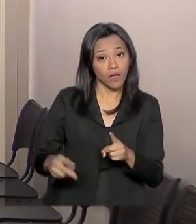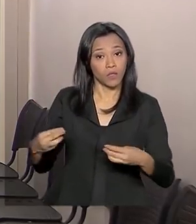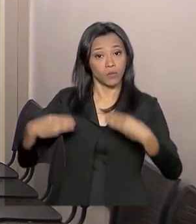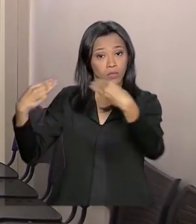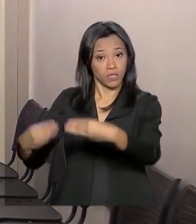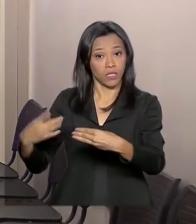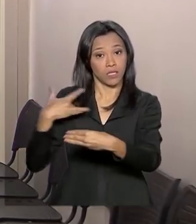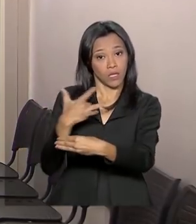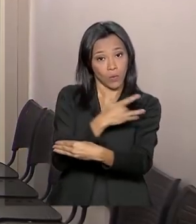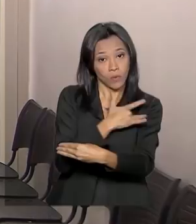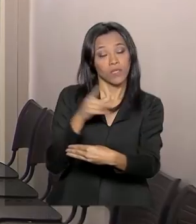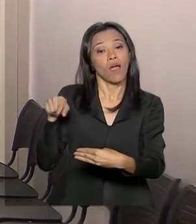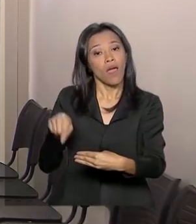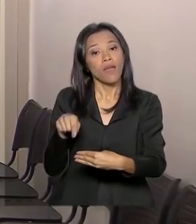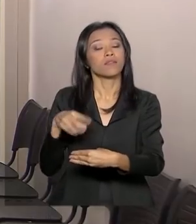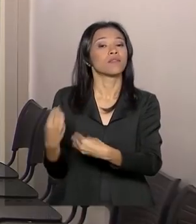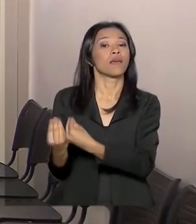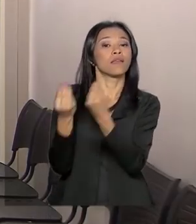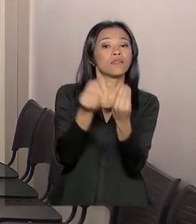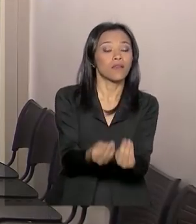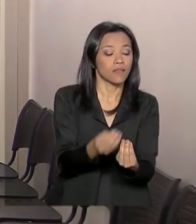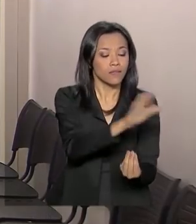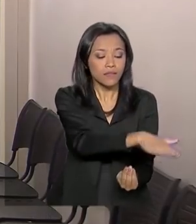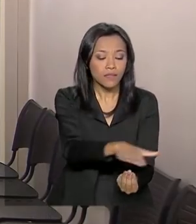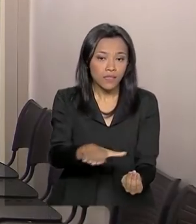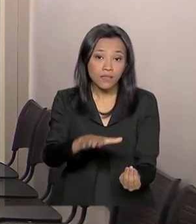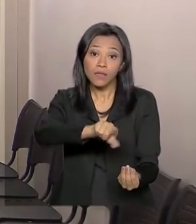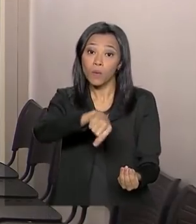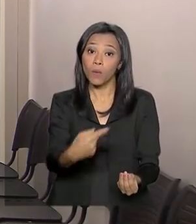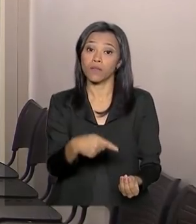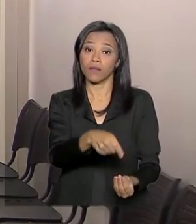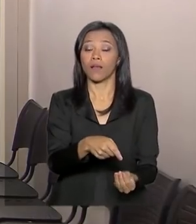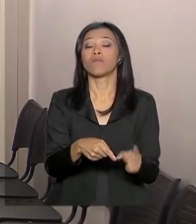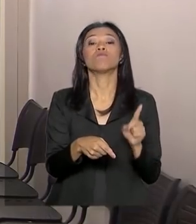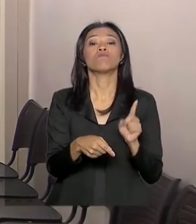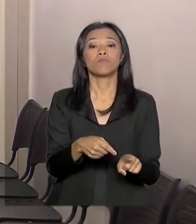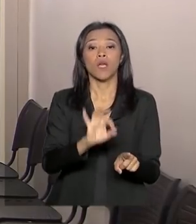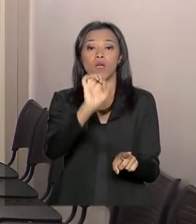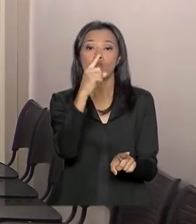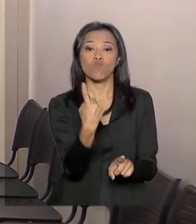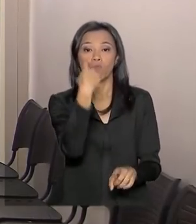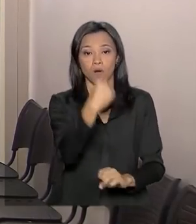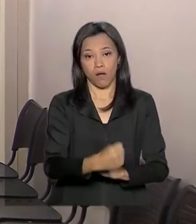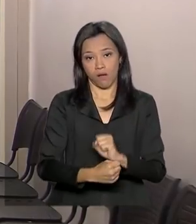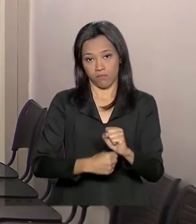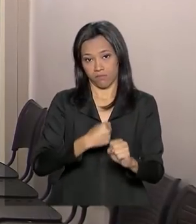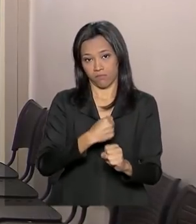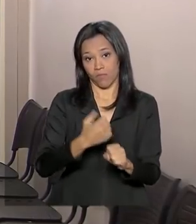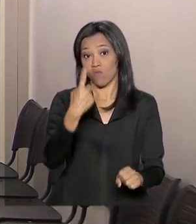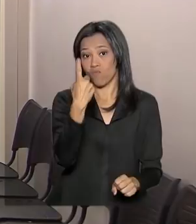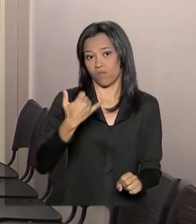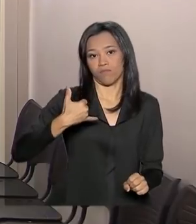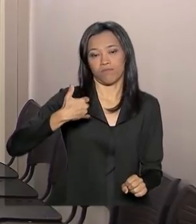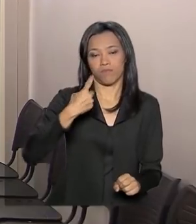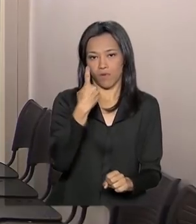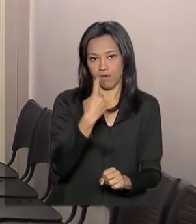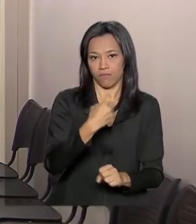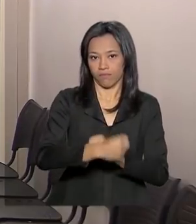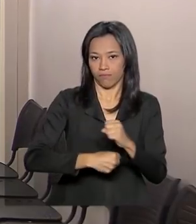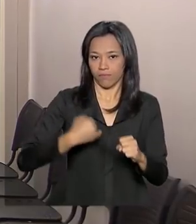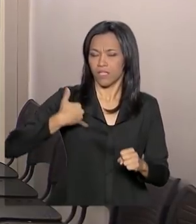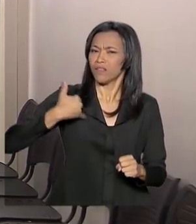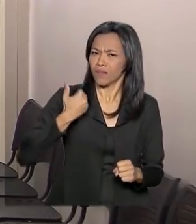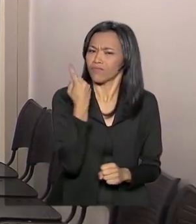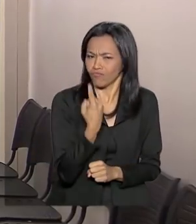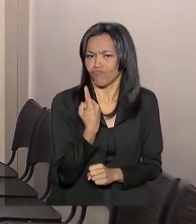originalmente, ela é dada às crianças quando elas completam um ano de idade. Portanto, se por algum motivo